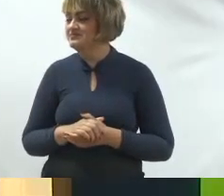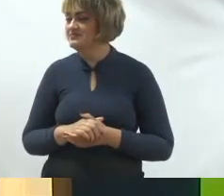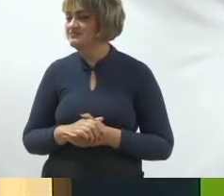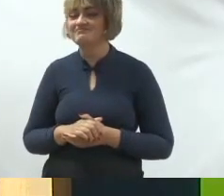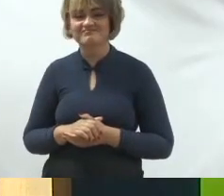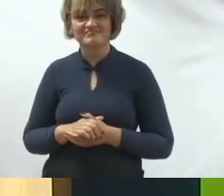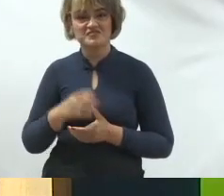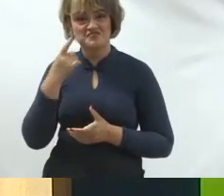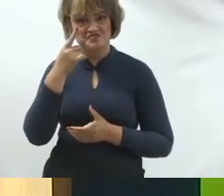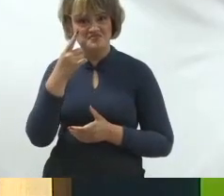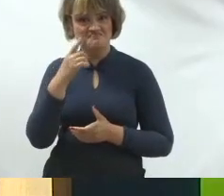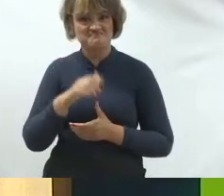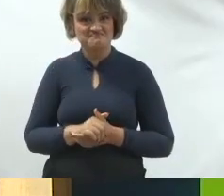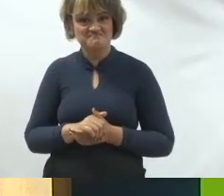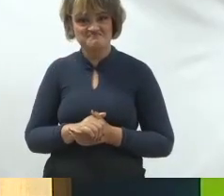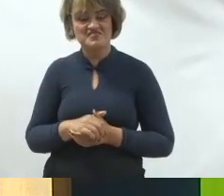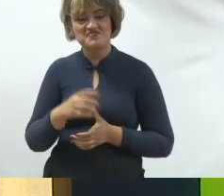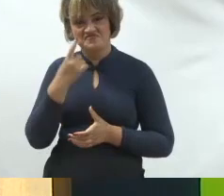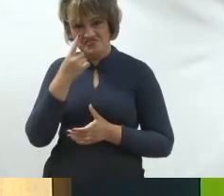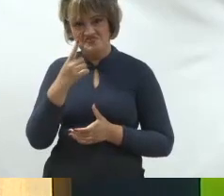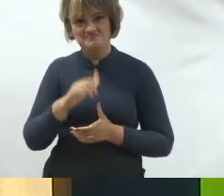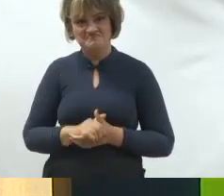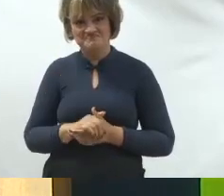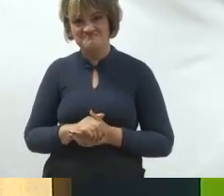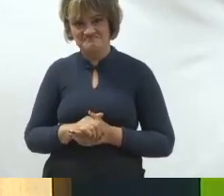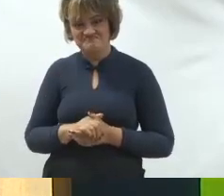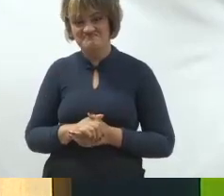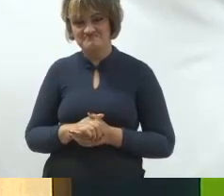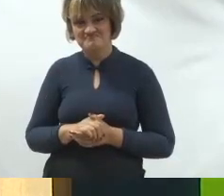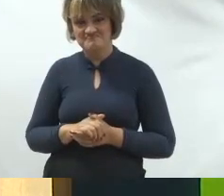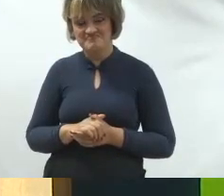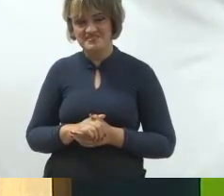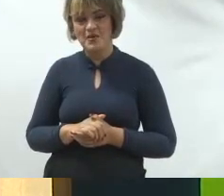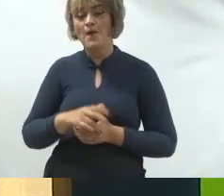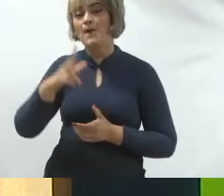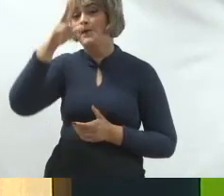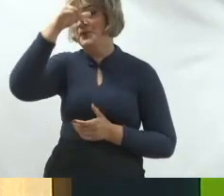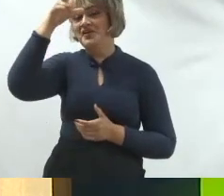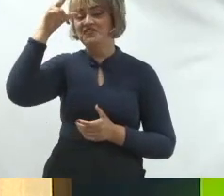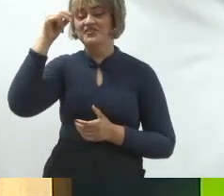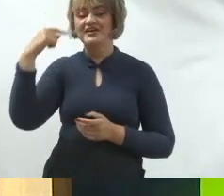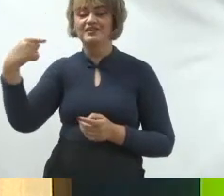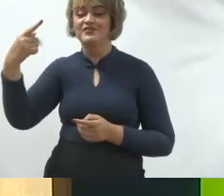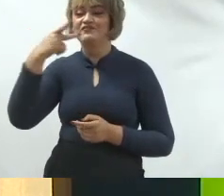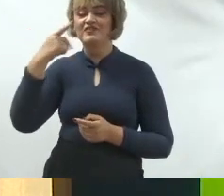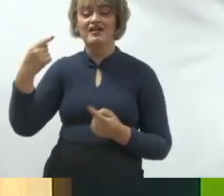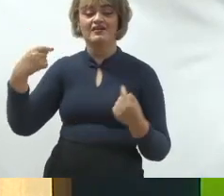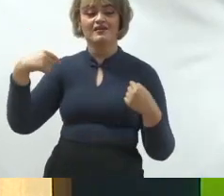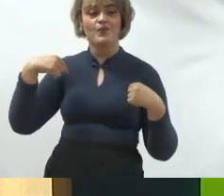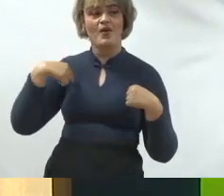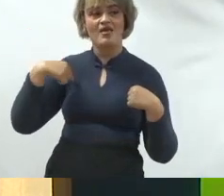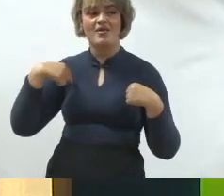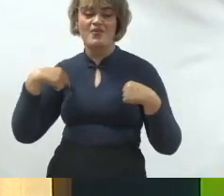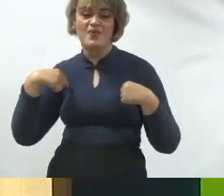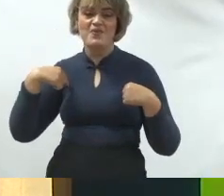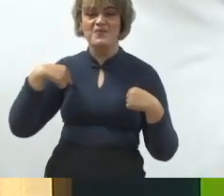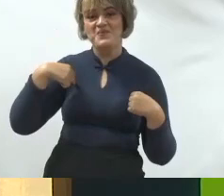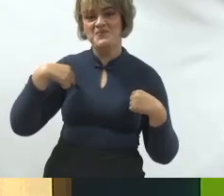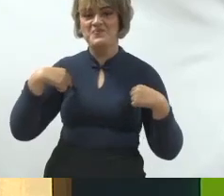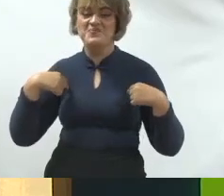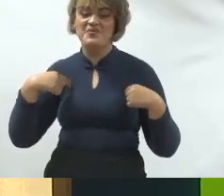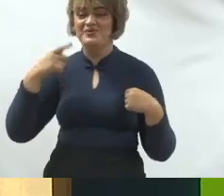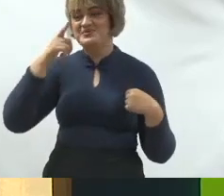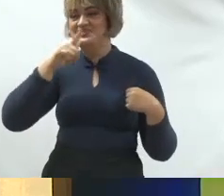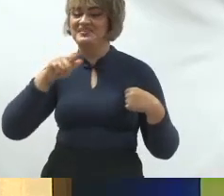Viram que legal? Viram a loucura do que é isso? Não é o Dudu Paz, o Eduardo Paz. É o Dudu Paz, né? Chora, Nike,